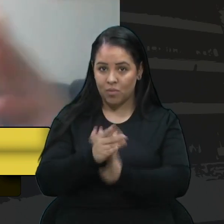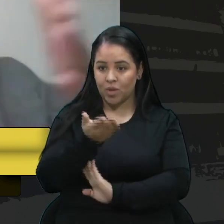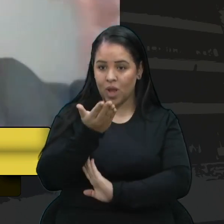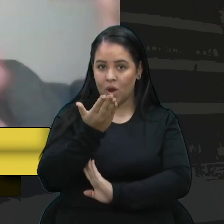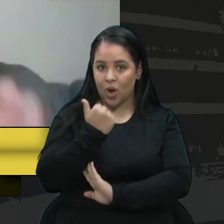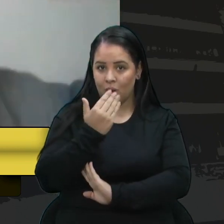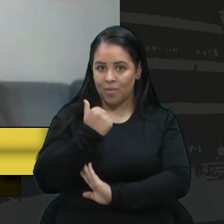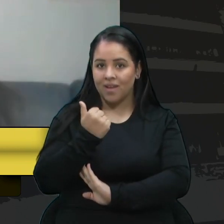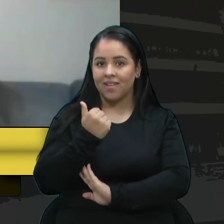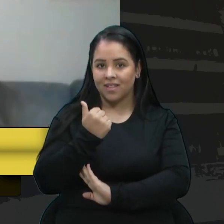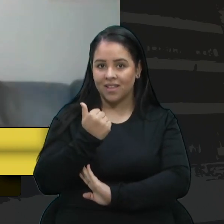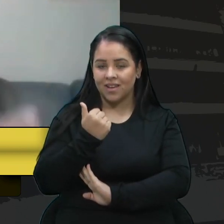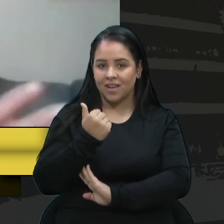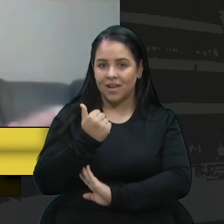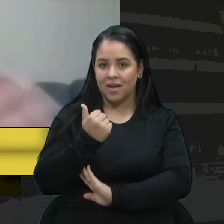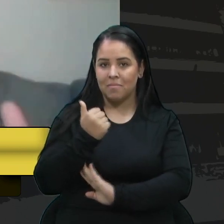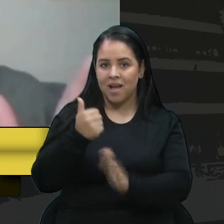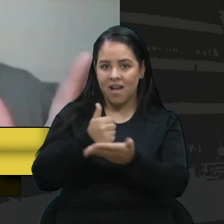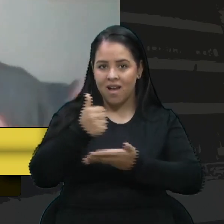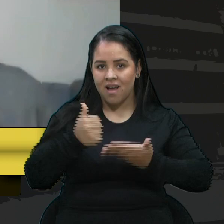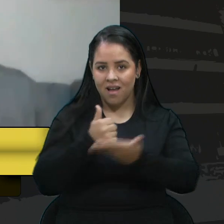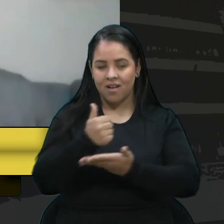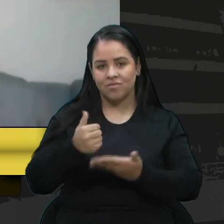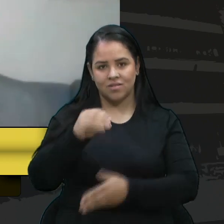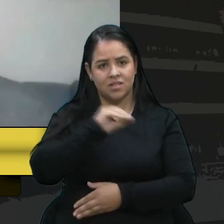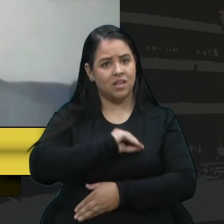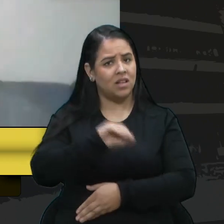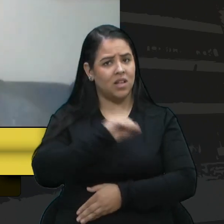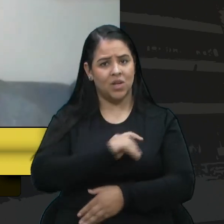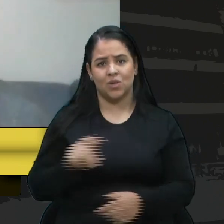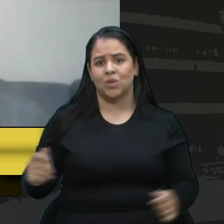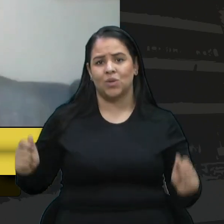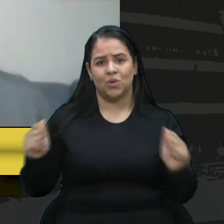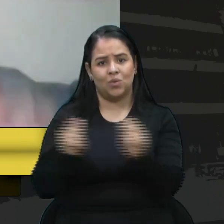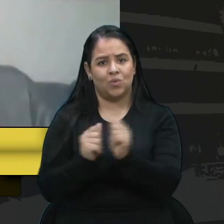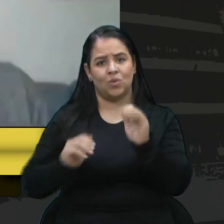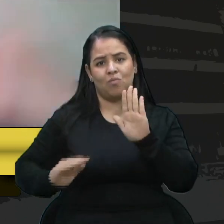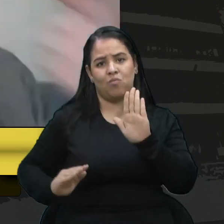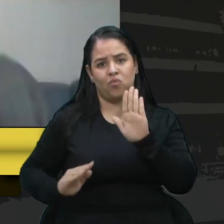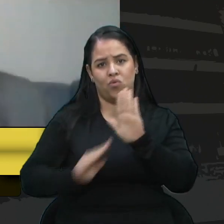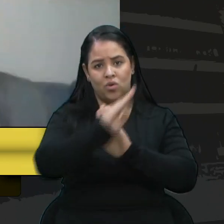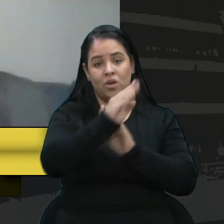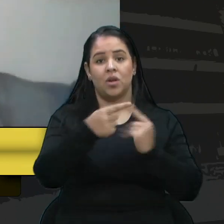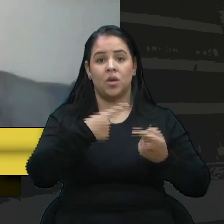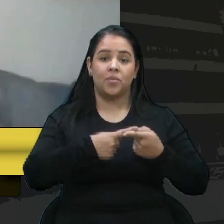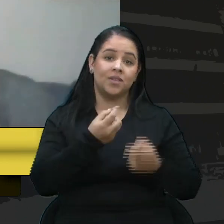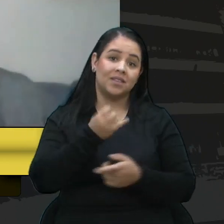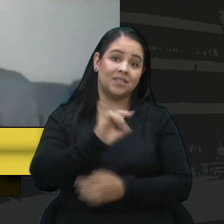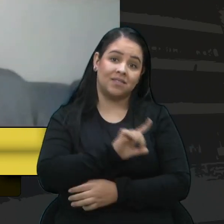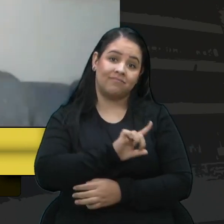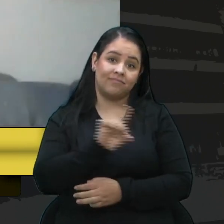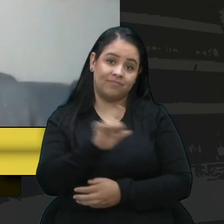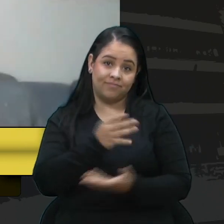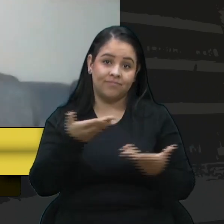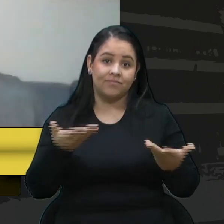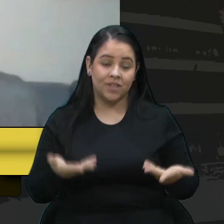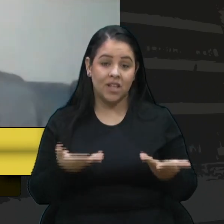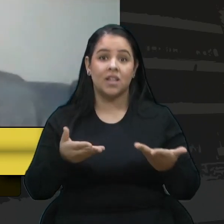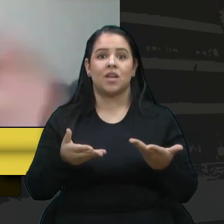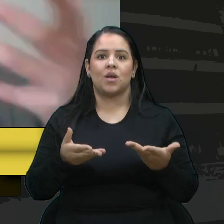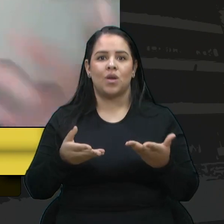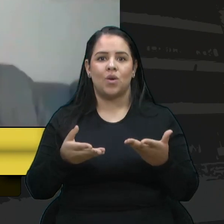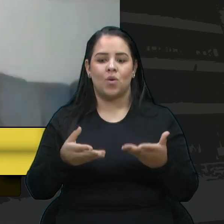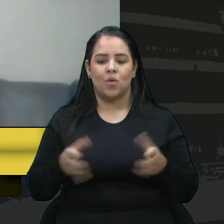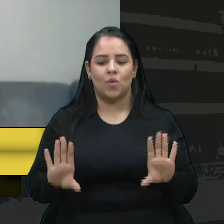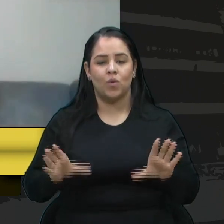salário da população vai acompanhar este crescimento. Porque senão, esta mesma população ficará